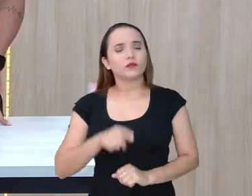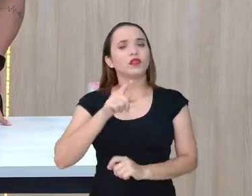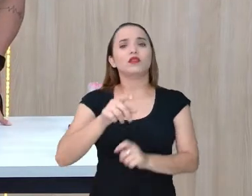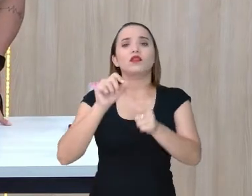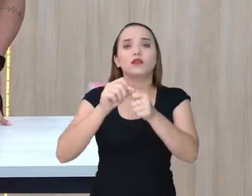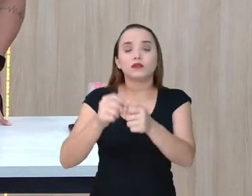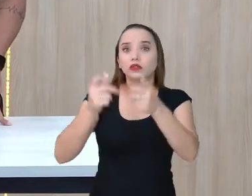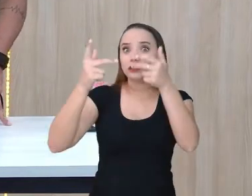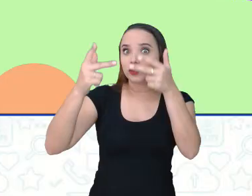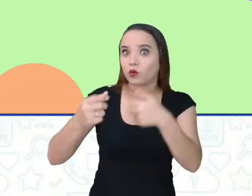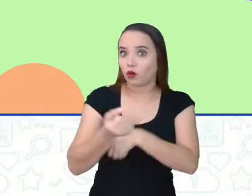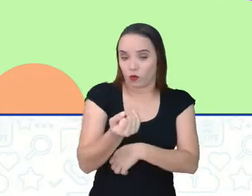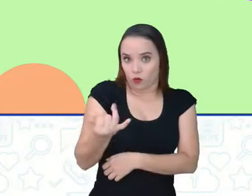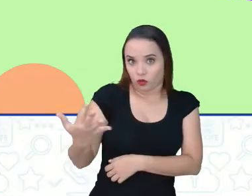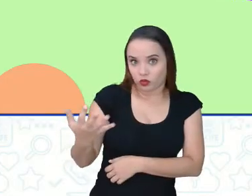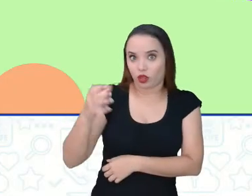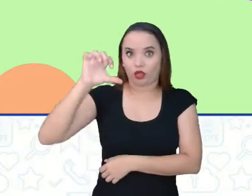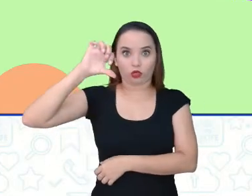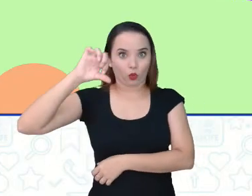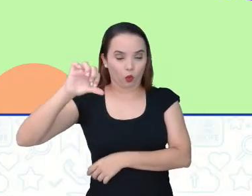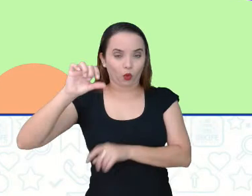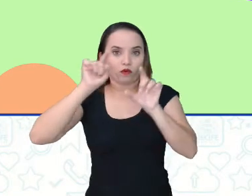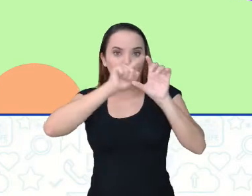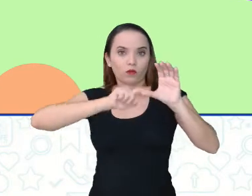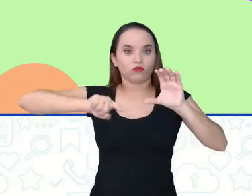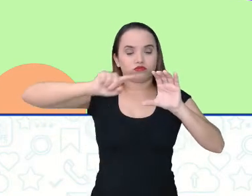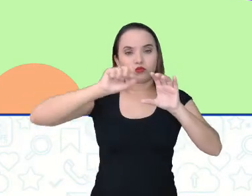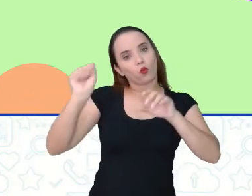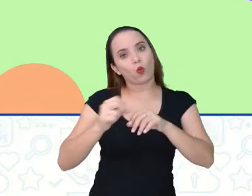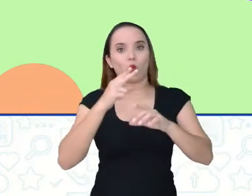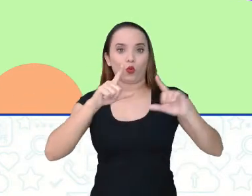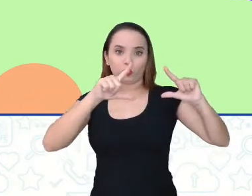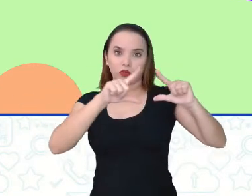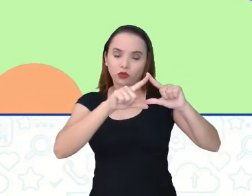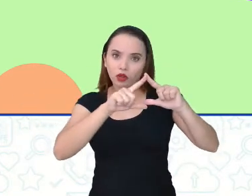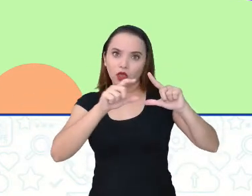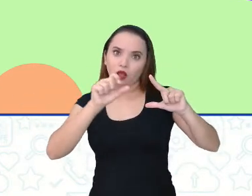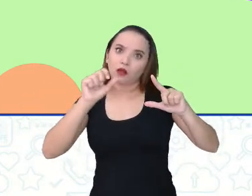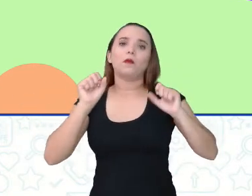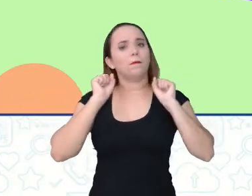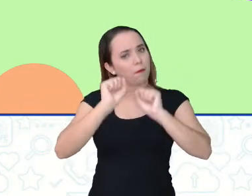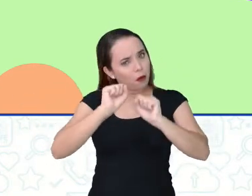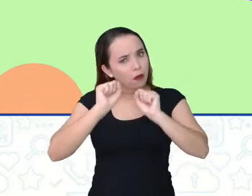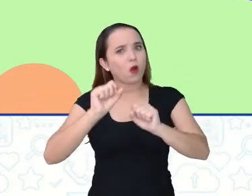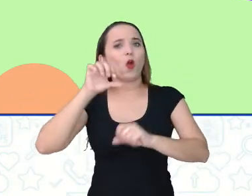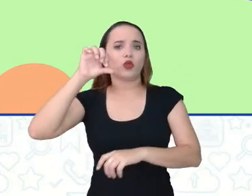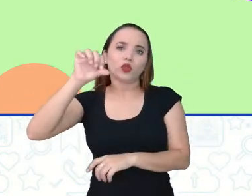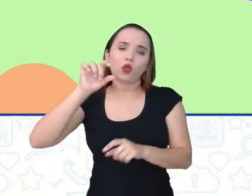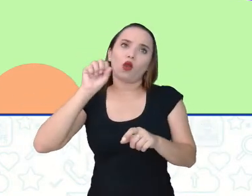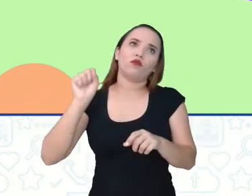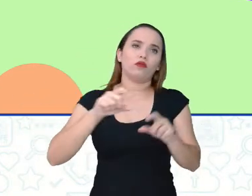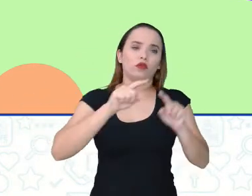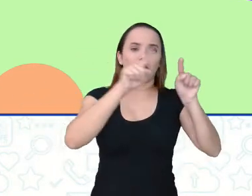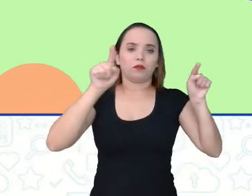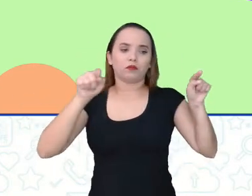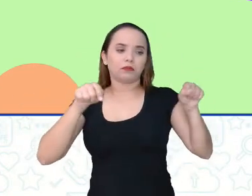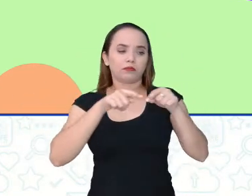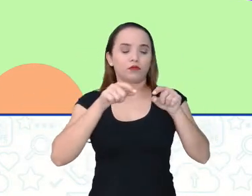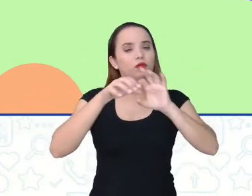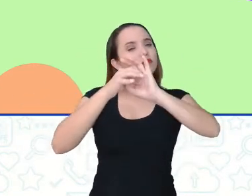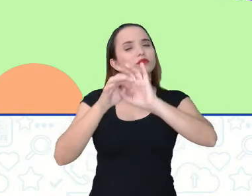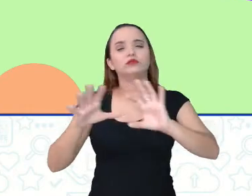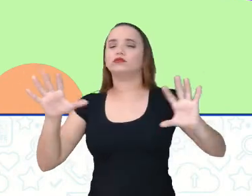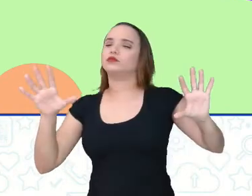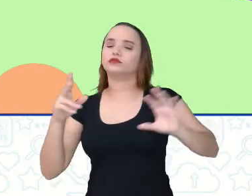quadrados, né? Vocês podem fazer, de repente, nove triângulos, nove círculos, nove retângulos. O jeito que